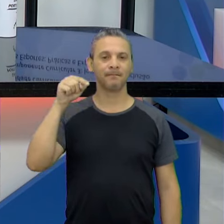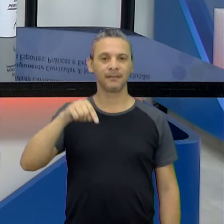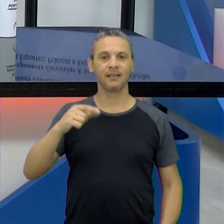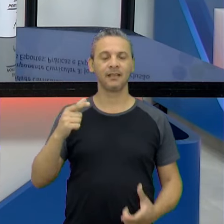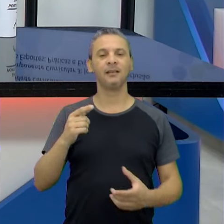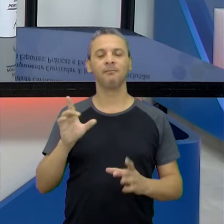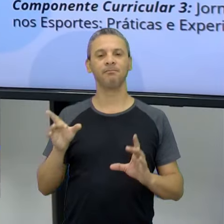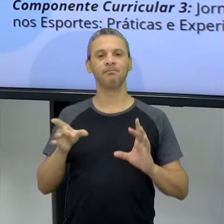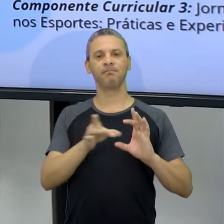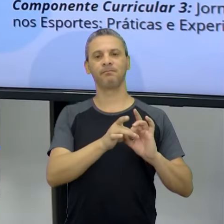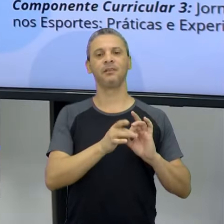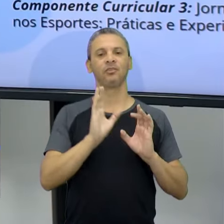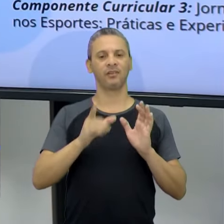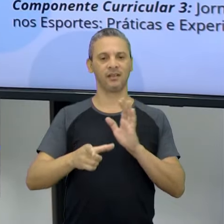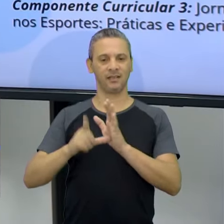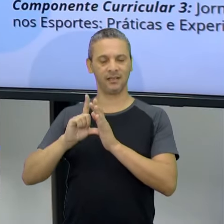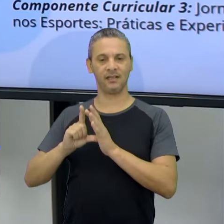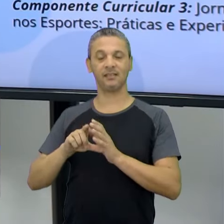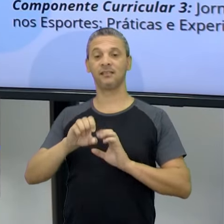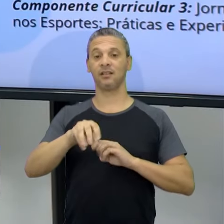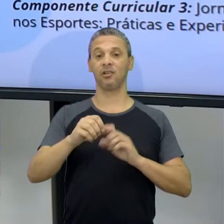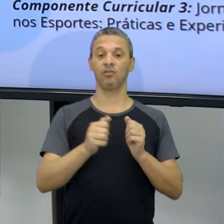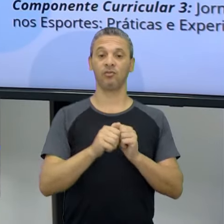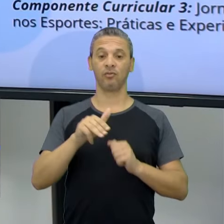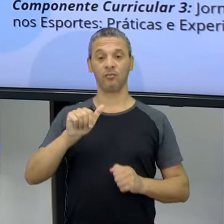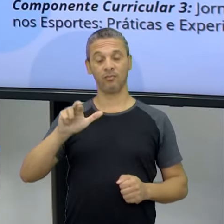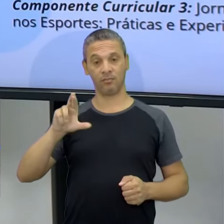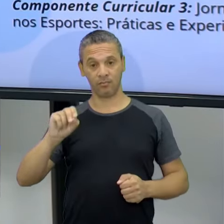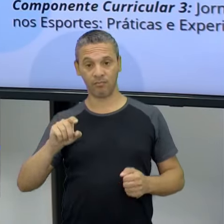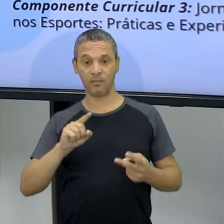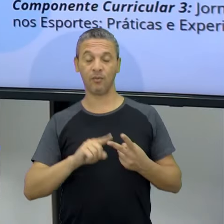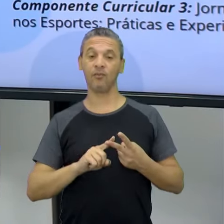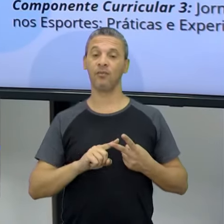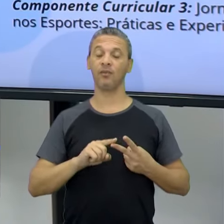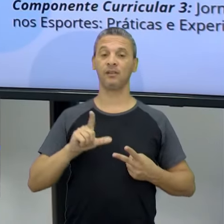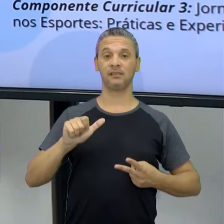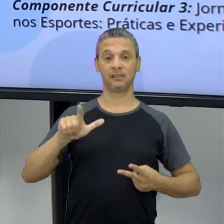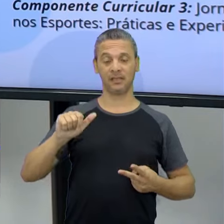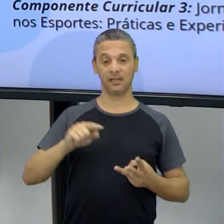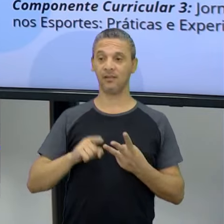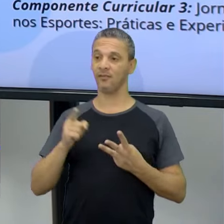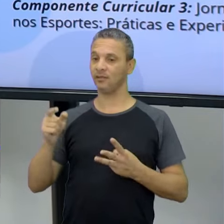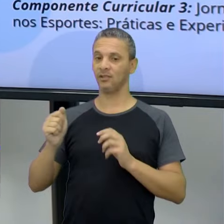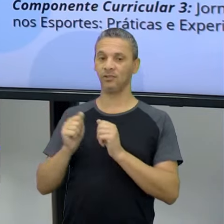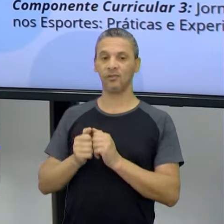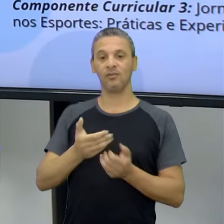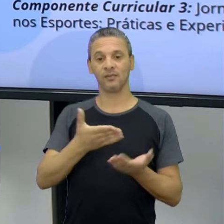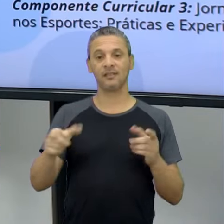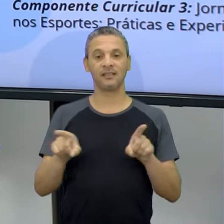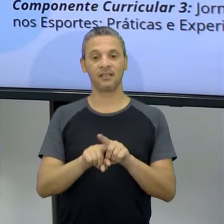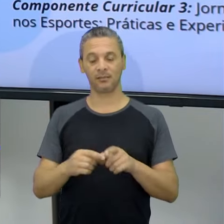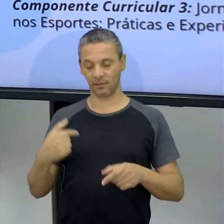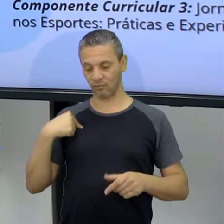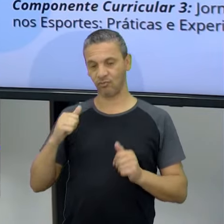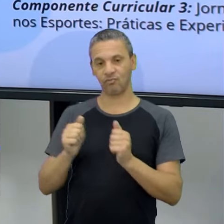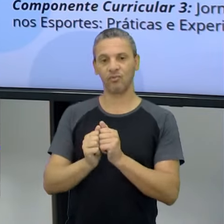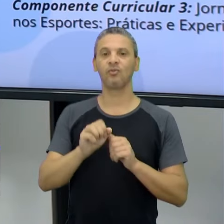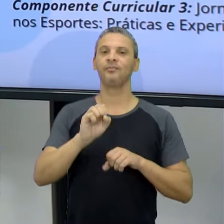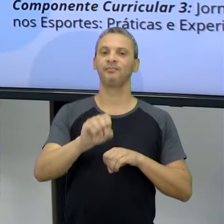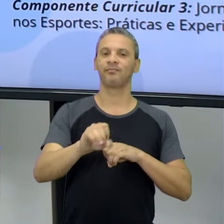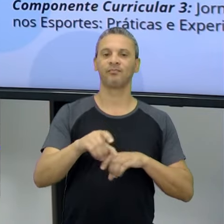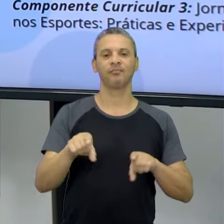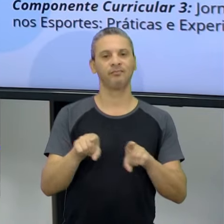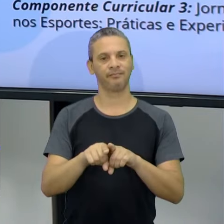mostrando a integração. Já participei de aulas com o professor Mauro, participei de aulas com professor Juscelio, agora com você e vocês também estarão nas minhas aulas. Claro.